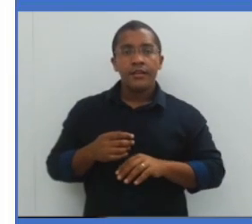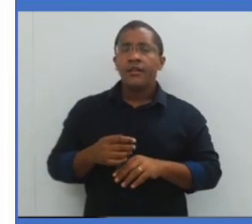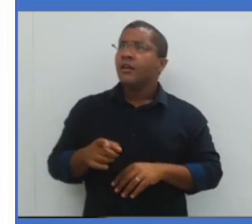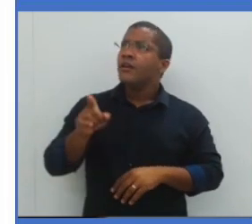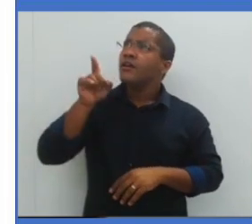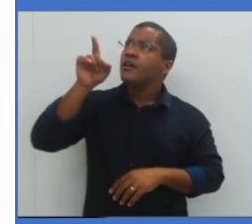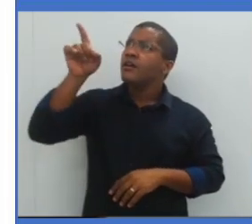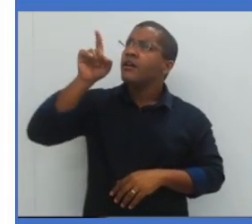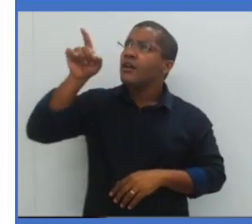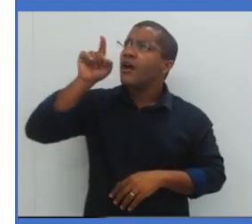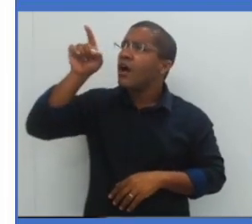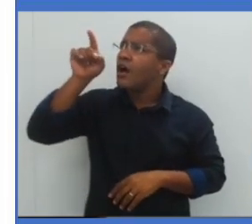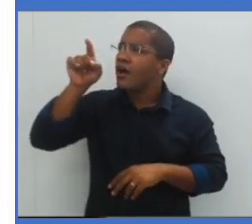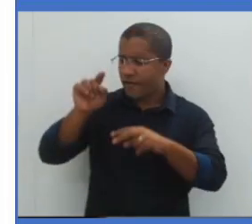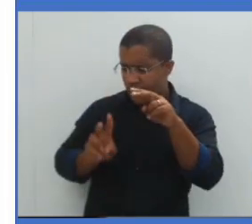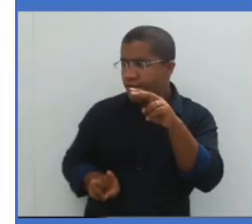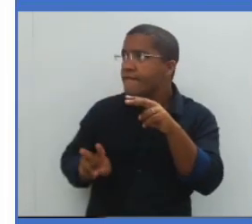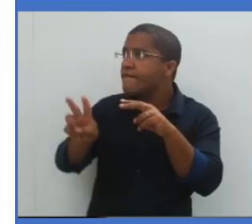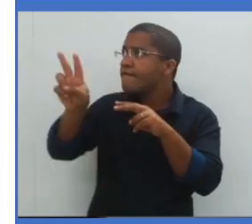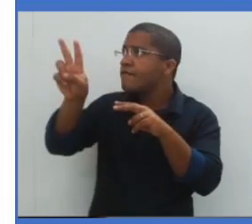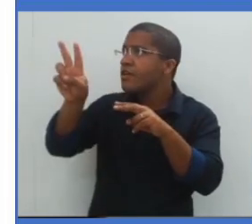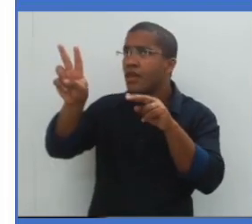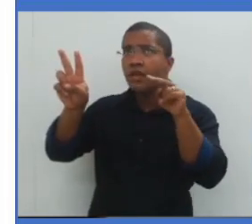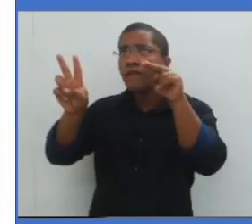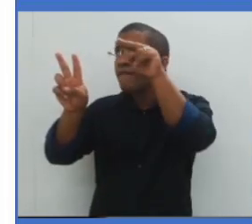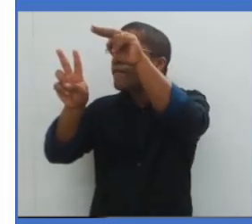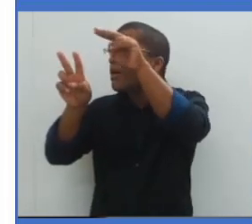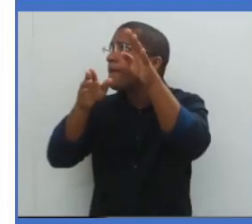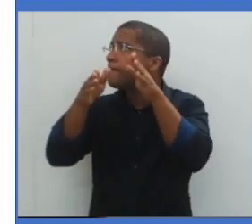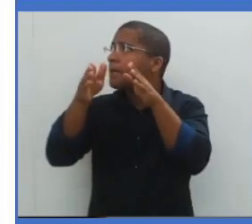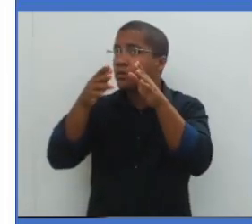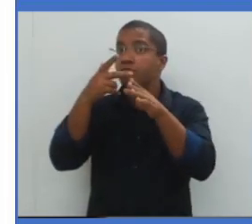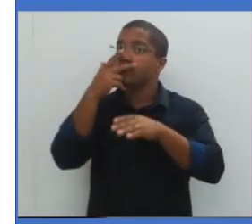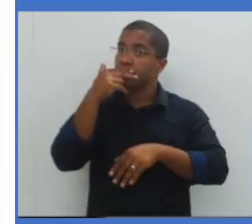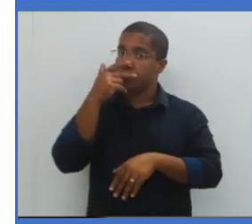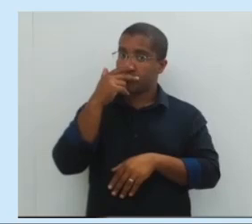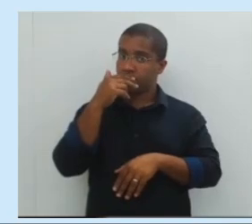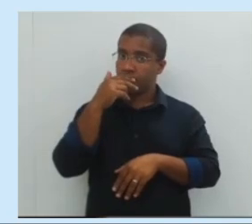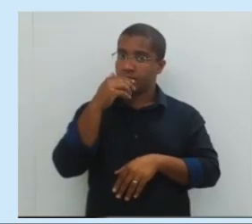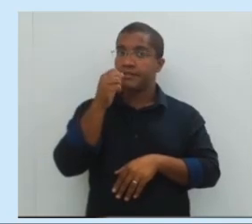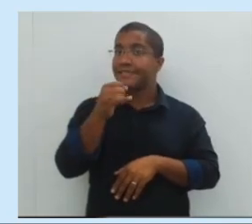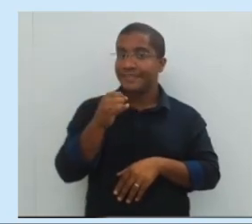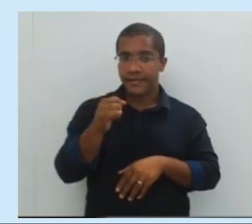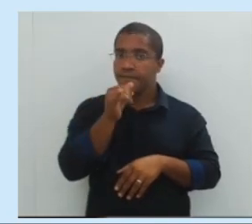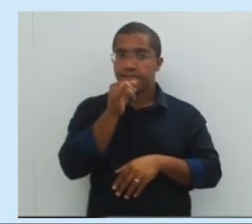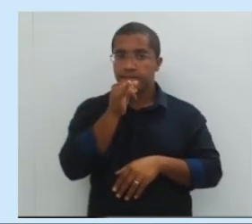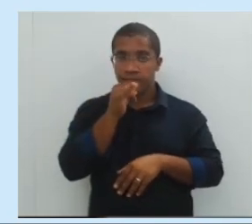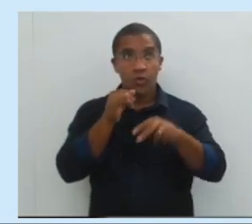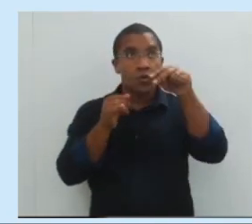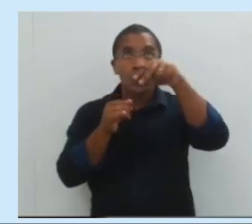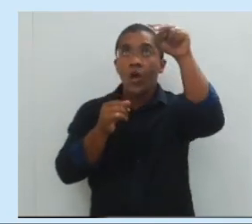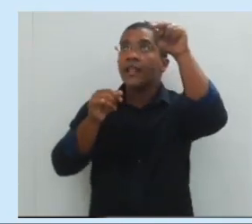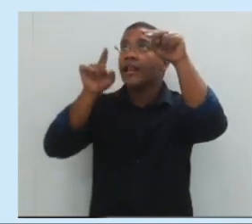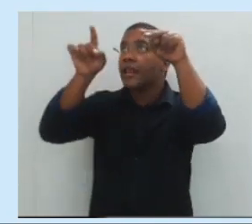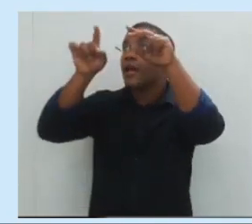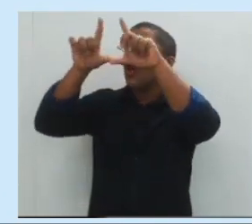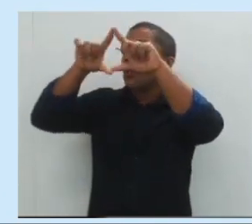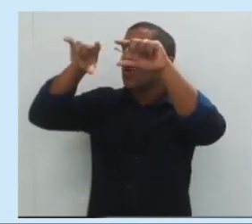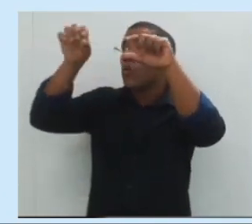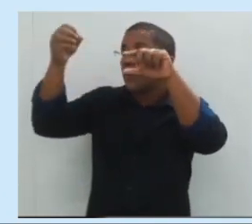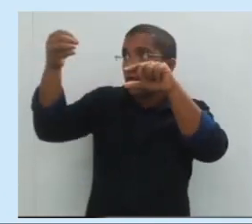bem atenção. São as mesmas fases. Se está lua nova no hemisfério norte,